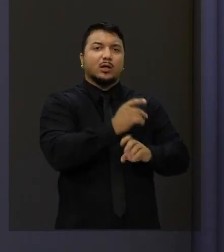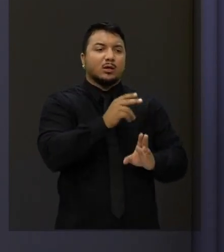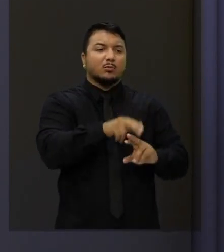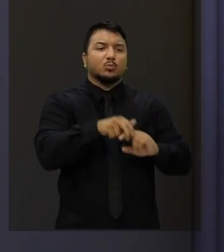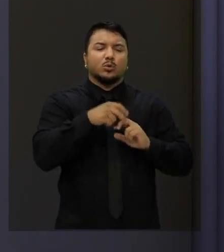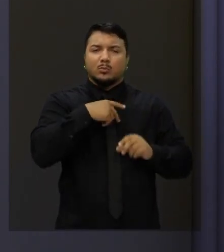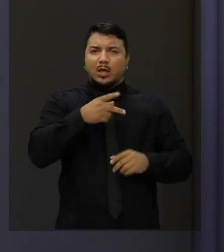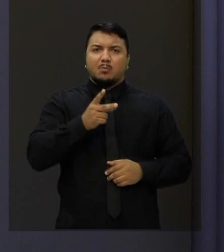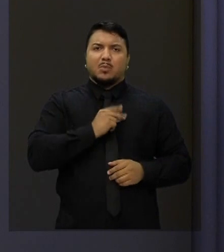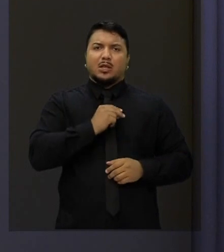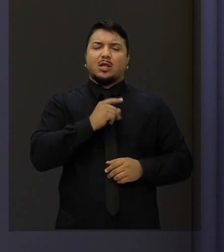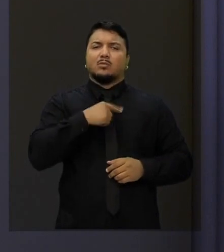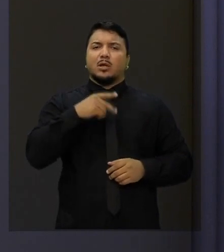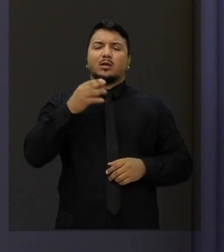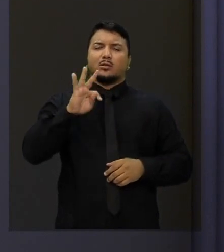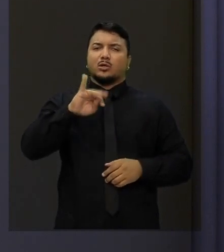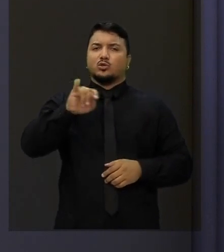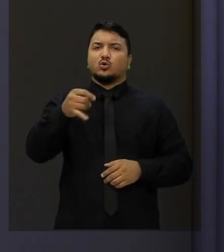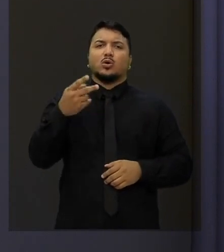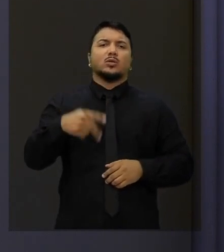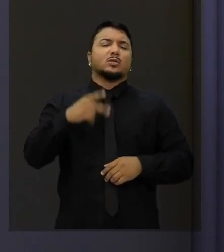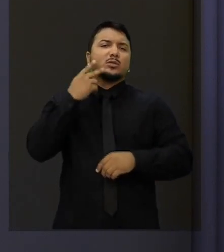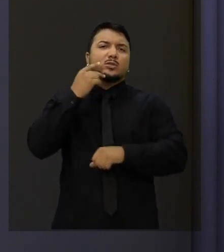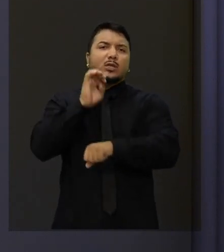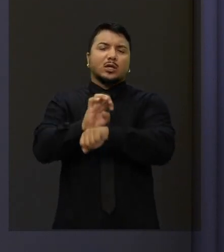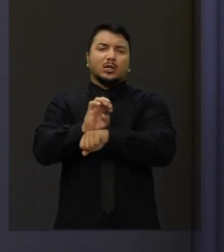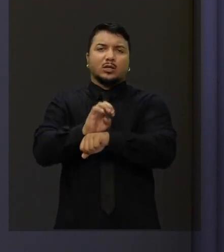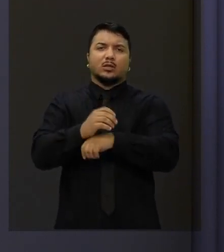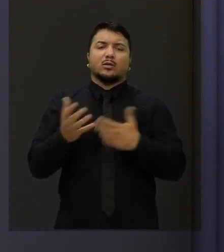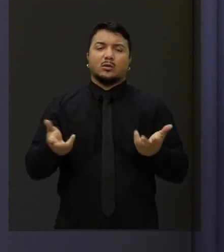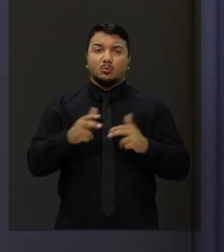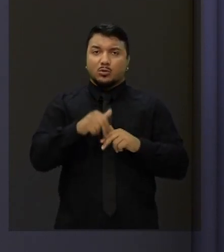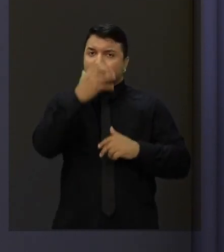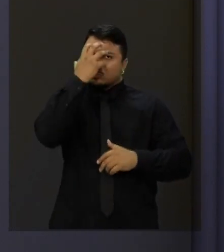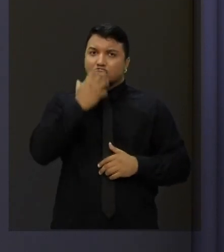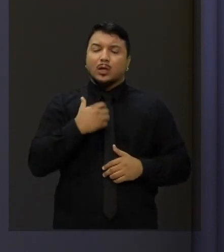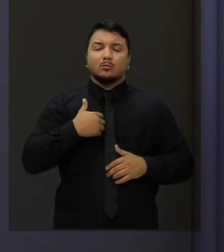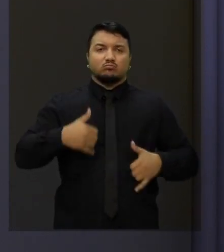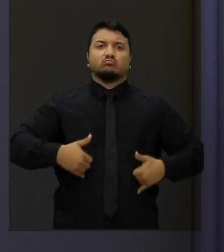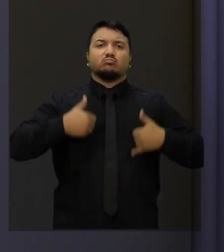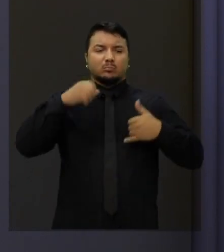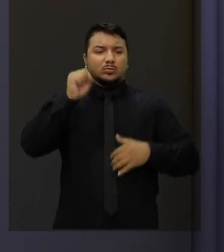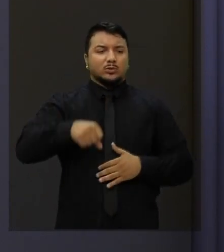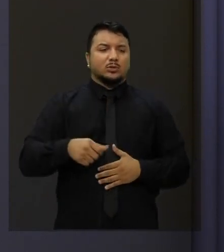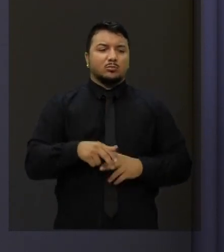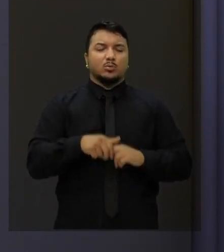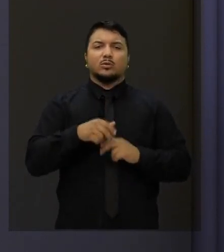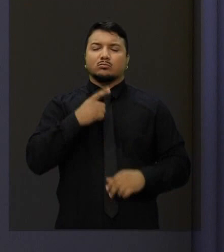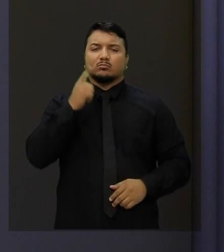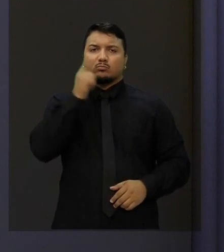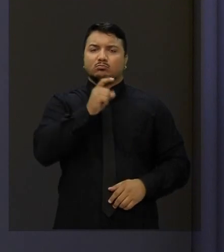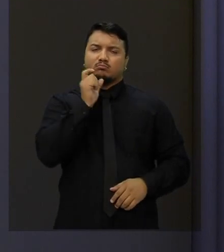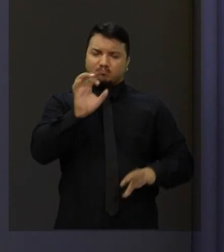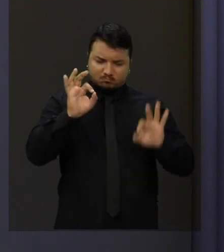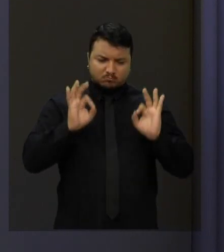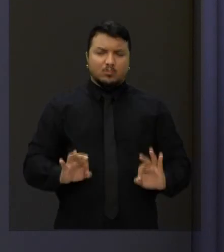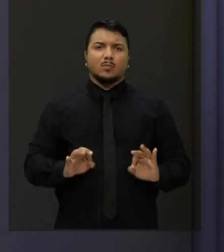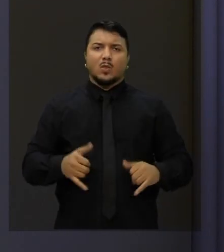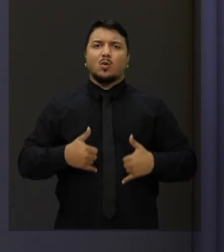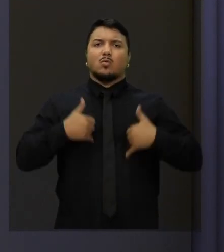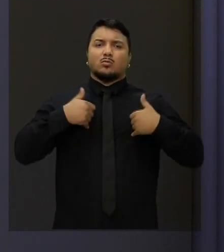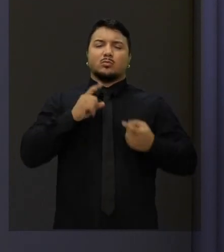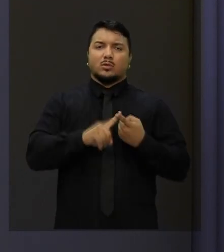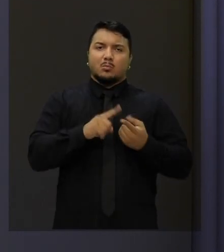medalha do Tribunal de Justiça do Ceará se não é sério. Eu sou sério e me orgulho disso. Tenho palavra e me orgulho disso. E tenho